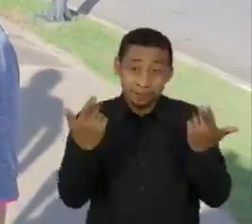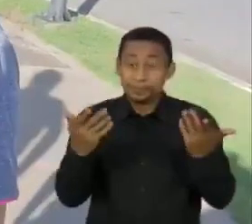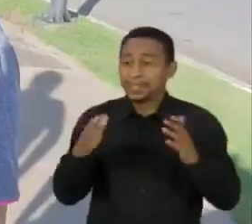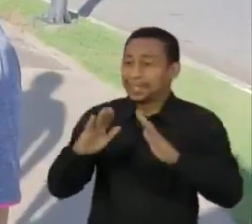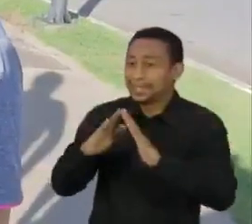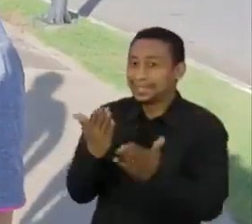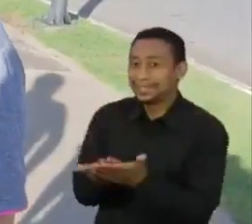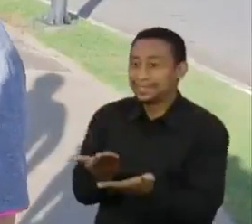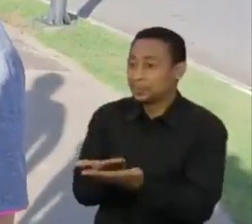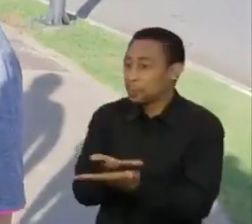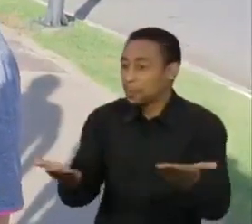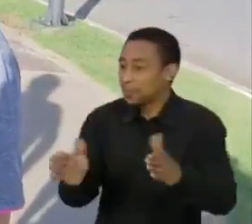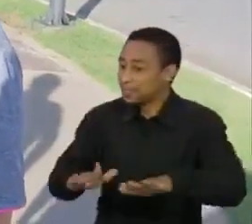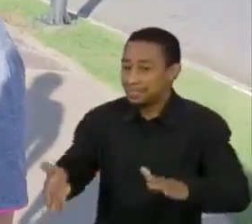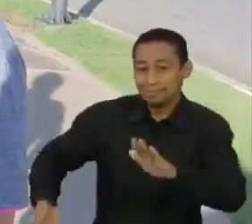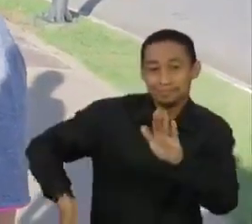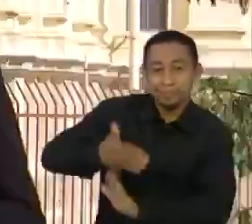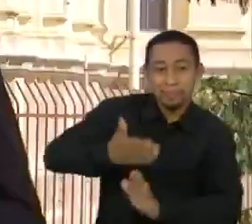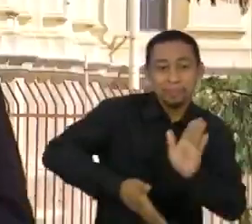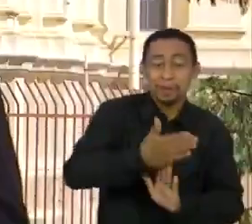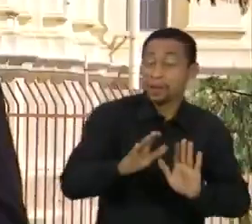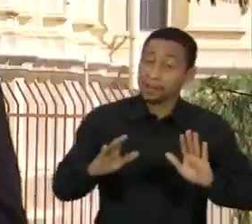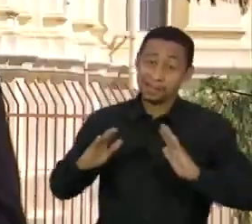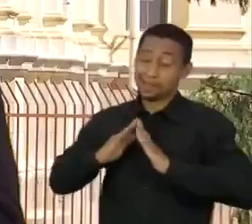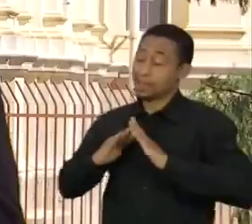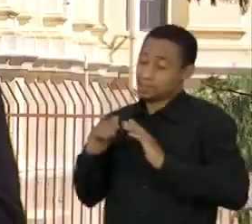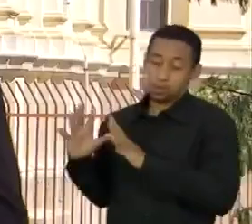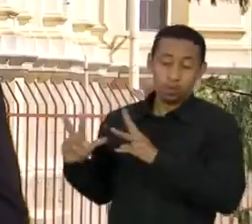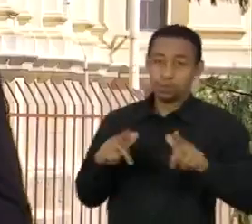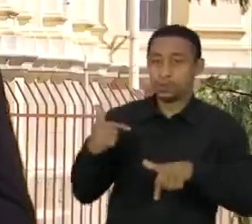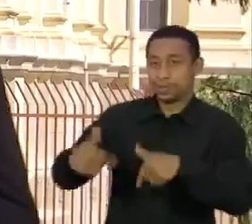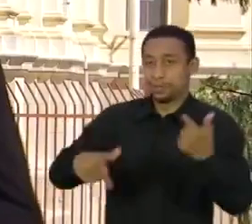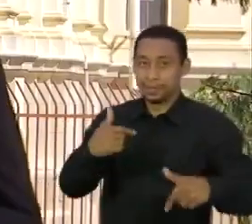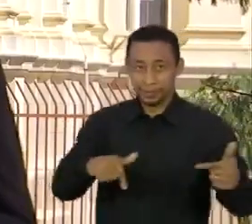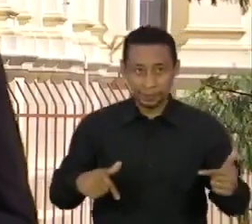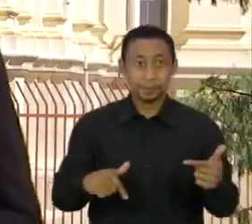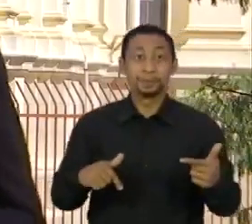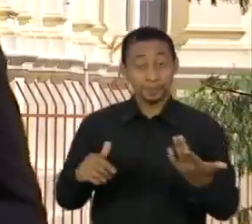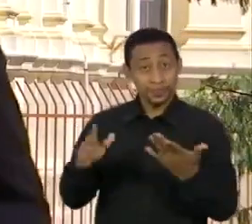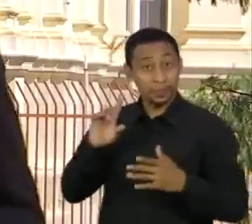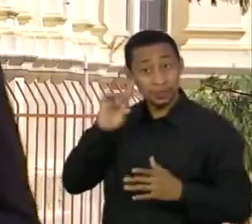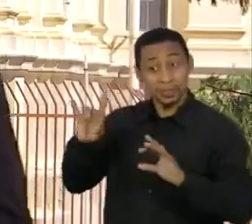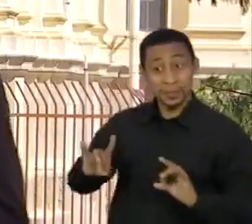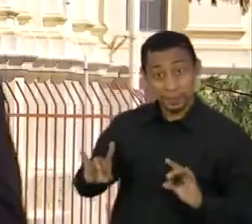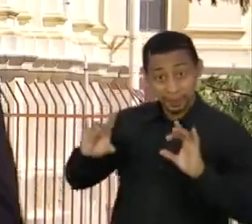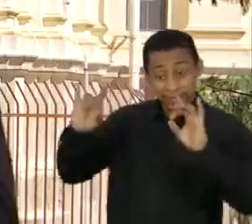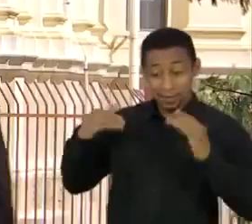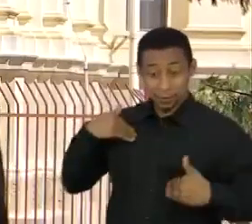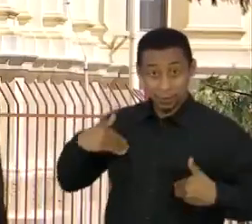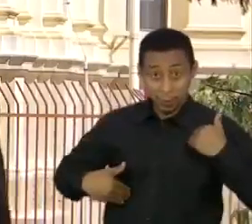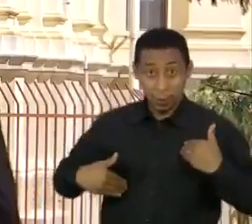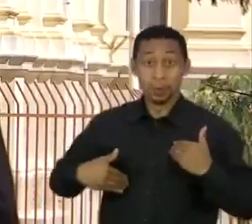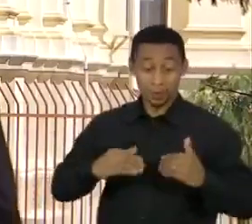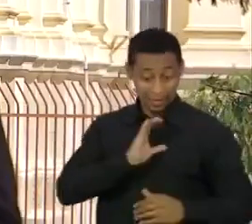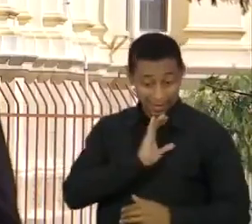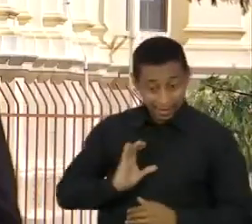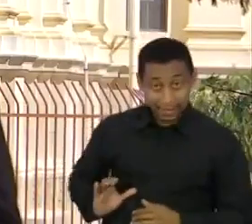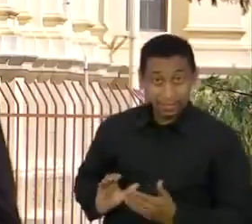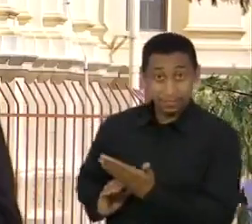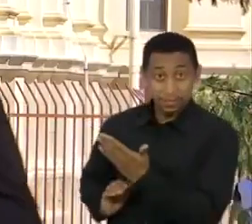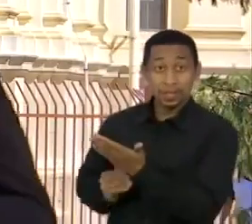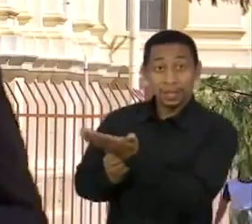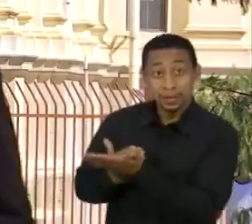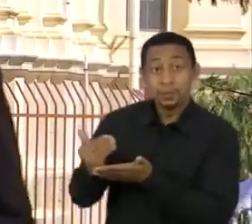escola, na minha casa está todo mundo trabalhando. O Corpus Christi é um dos principais eventos do calendário católico. A data foi criada no século XIII